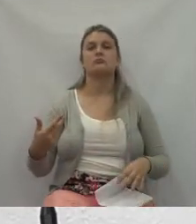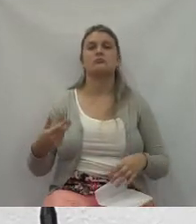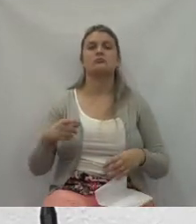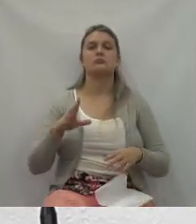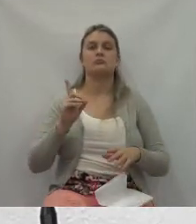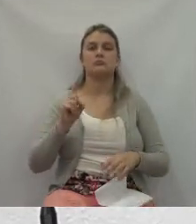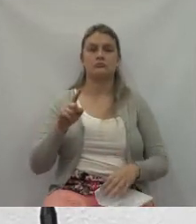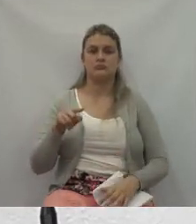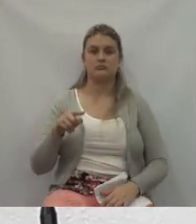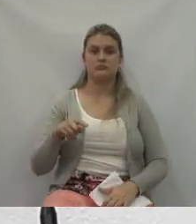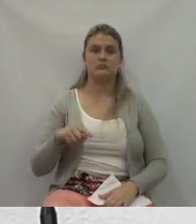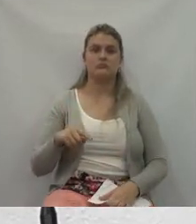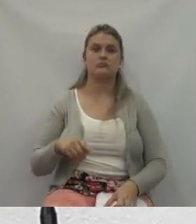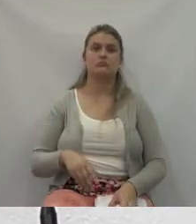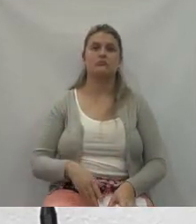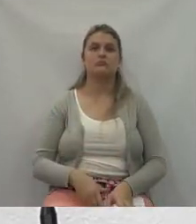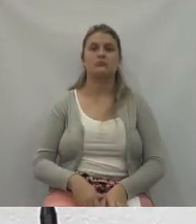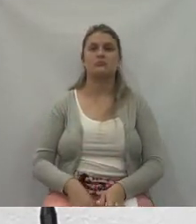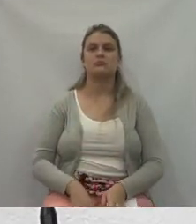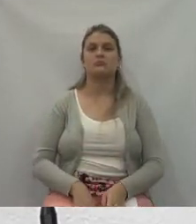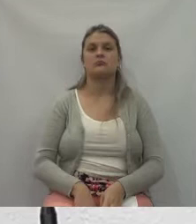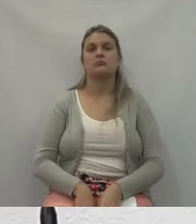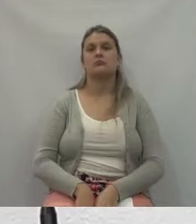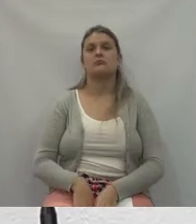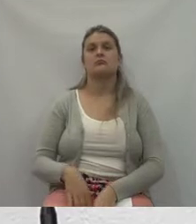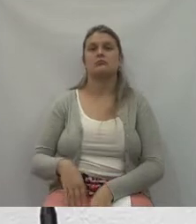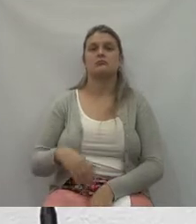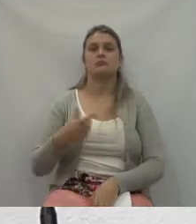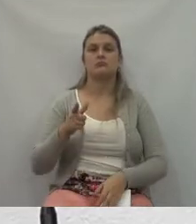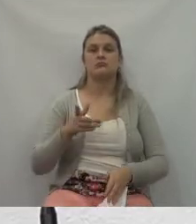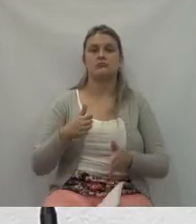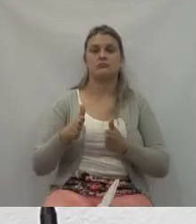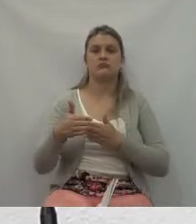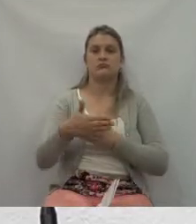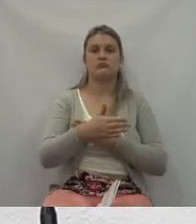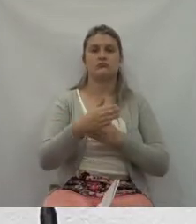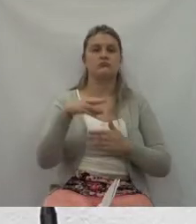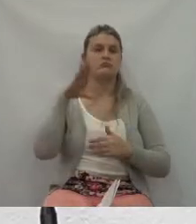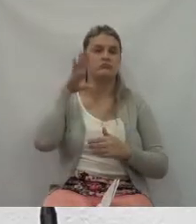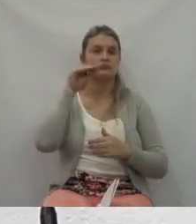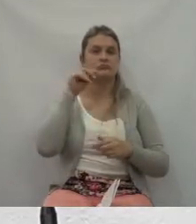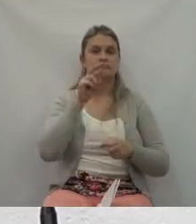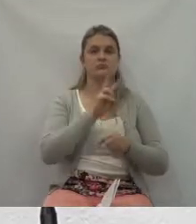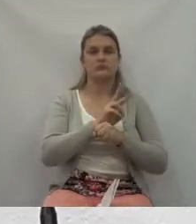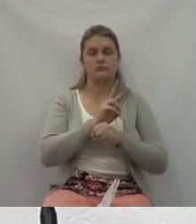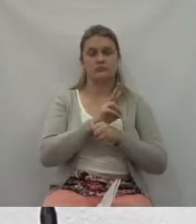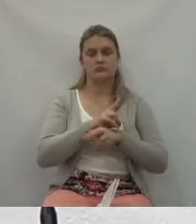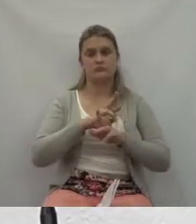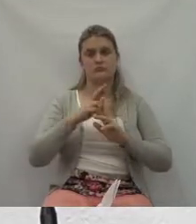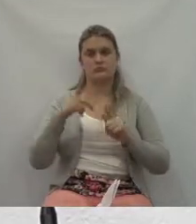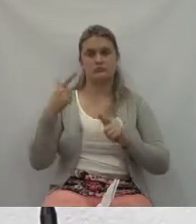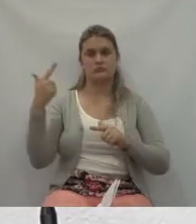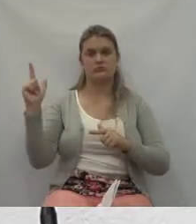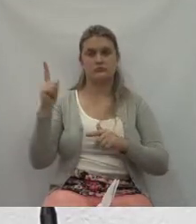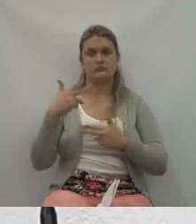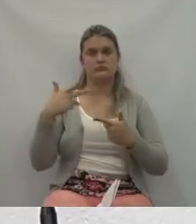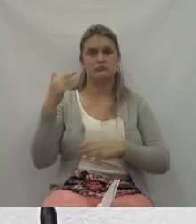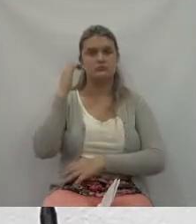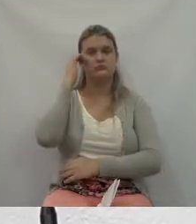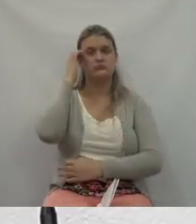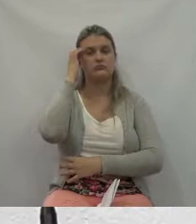infelizmente, desviados de função para cuidar dos presídios que têm